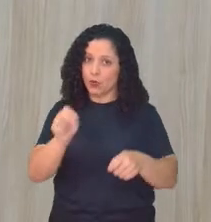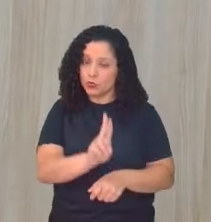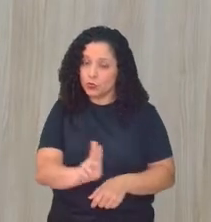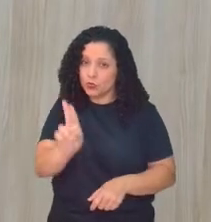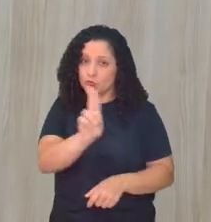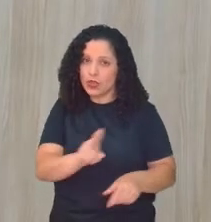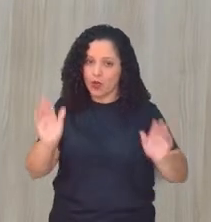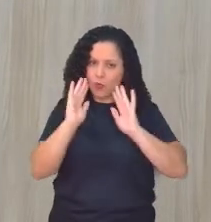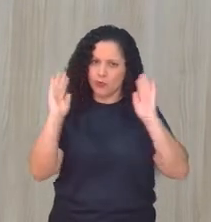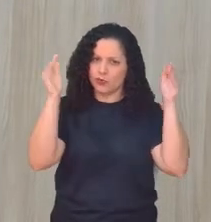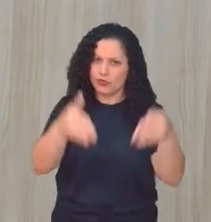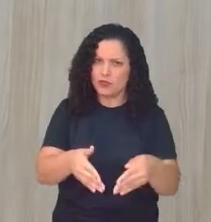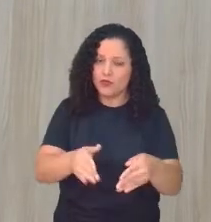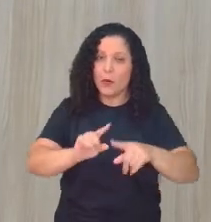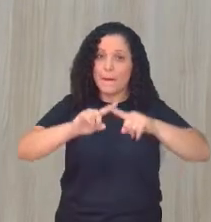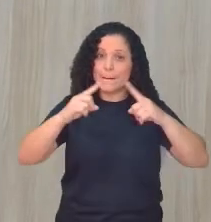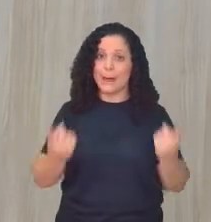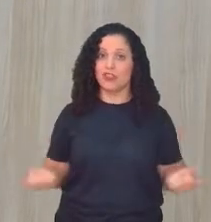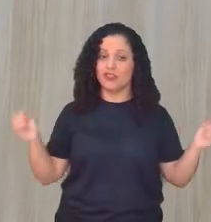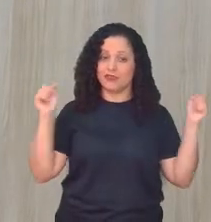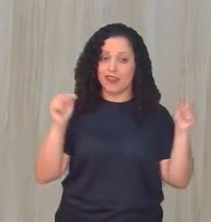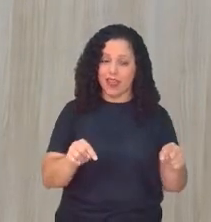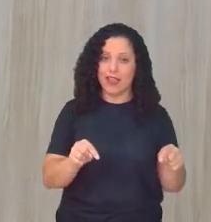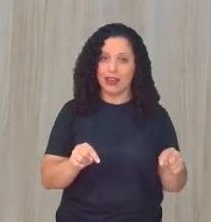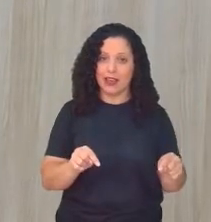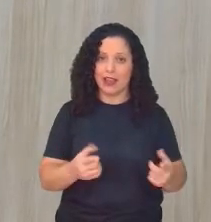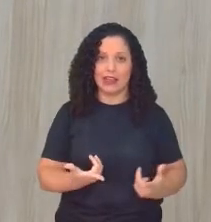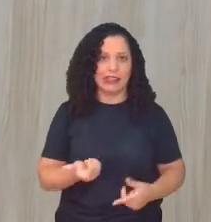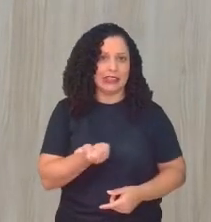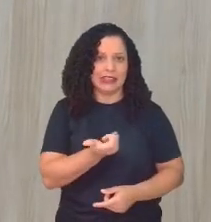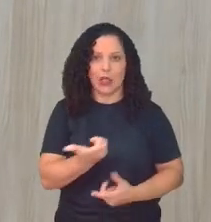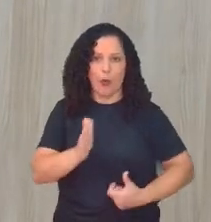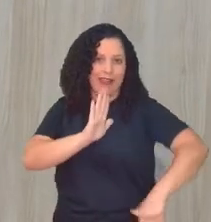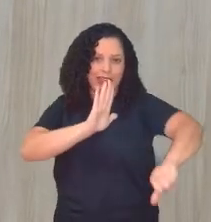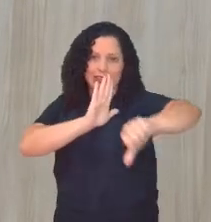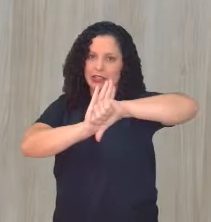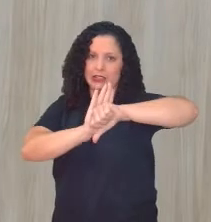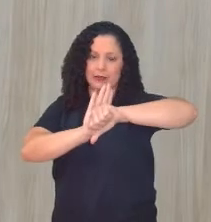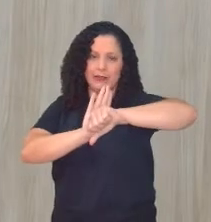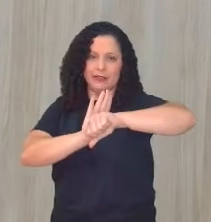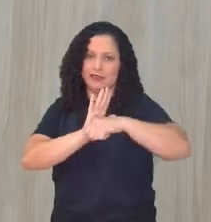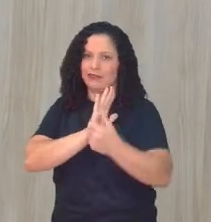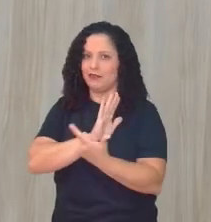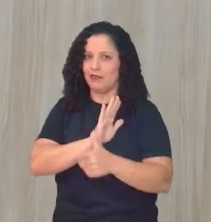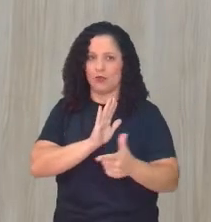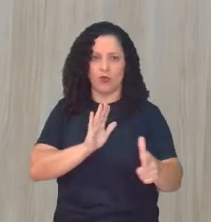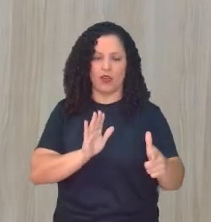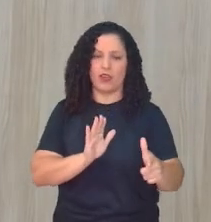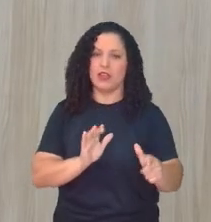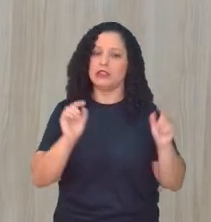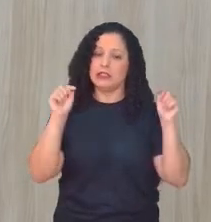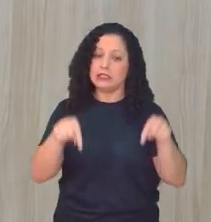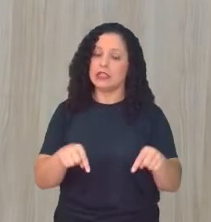para determinado fim e que não vai configurar crime ambiental se o autor dessa queimada